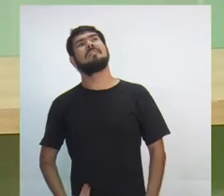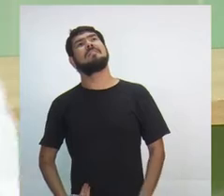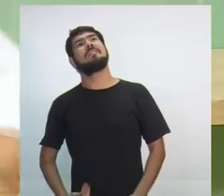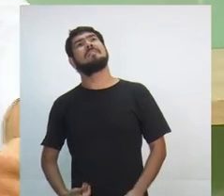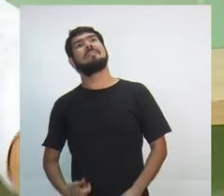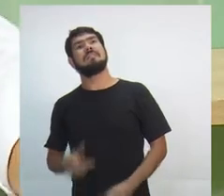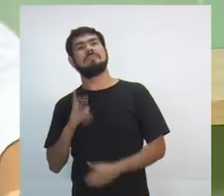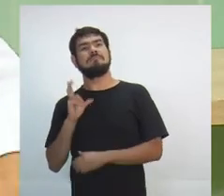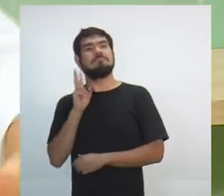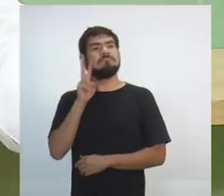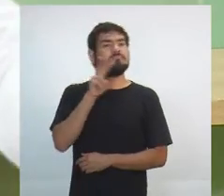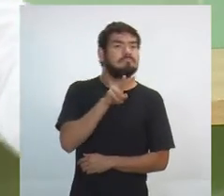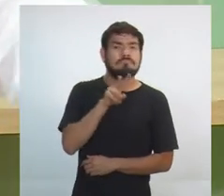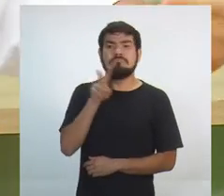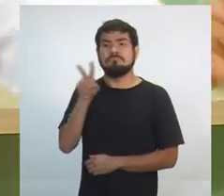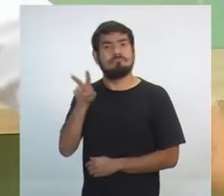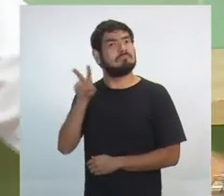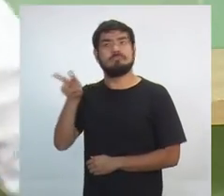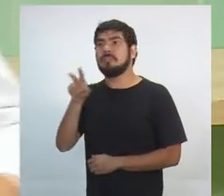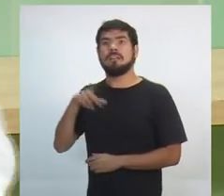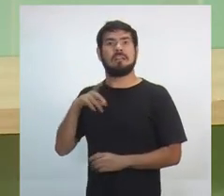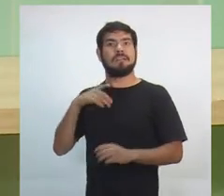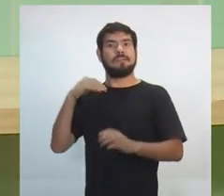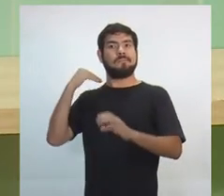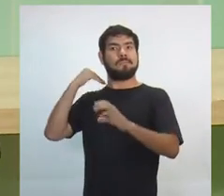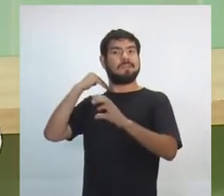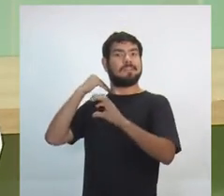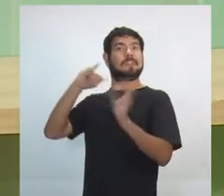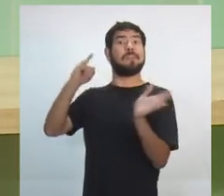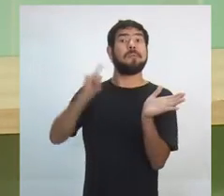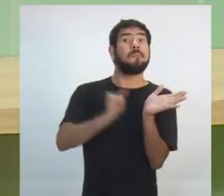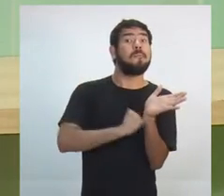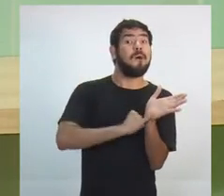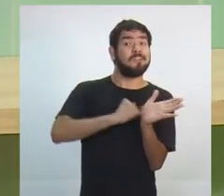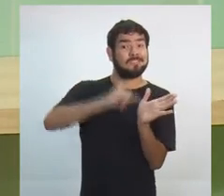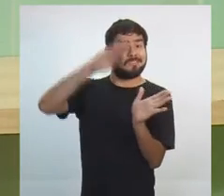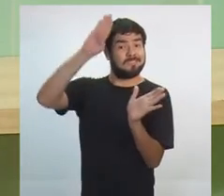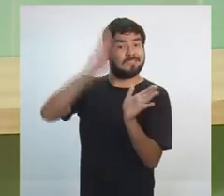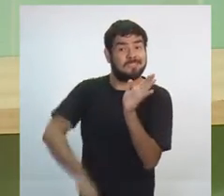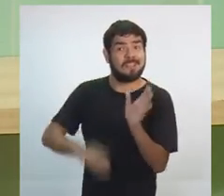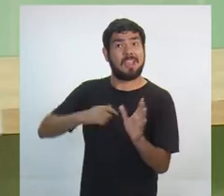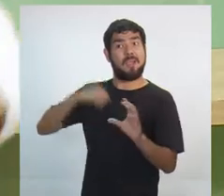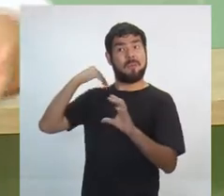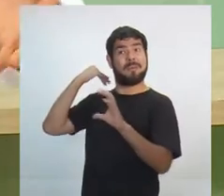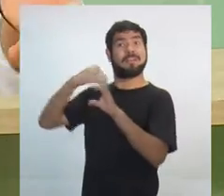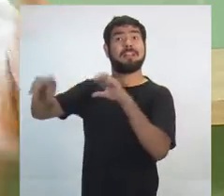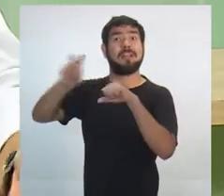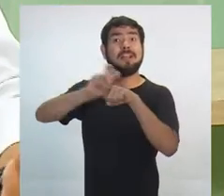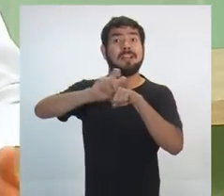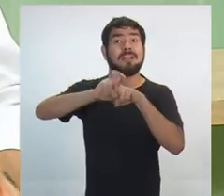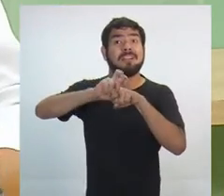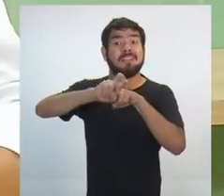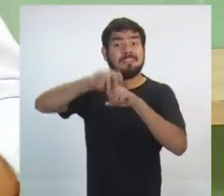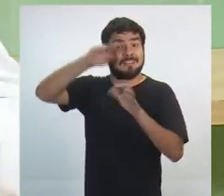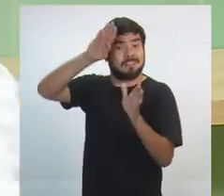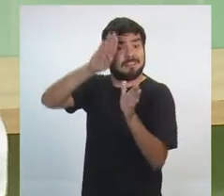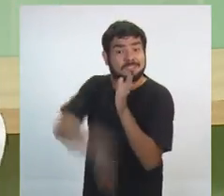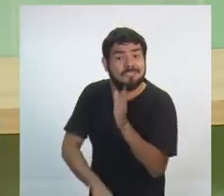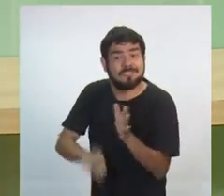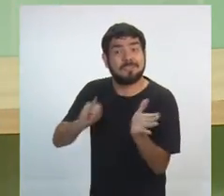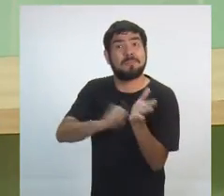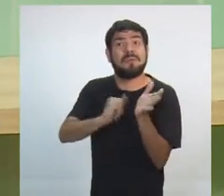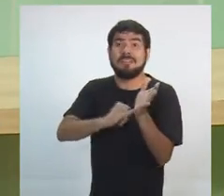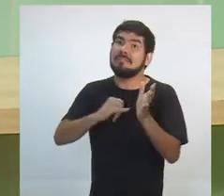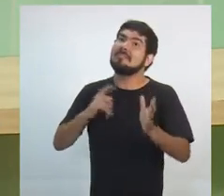impostos eu mandei para a Assembleia uma lei para reduzir impostos. Isso é uma realidade. Portanto, nós temos muitos recursos públicos